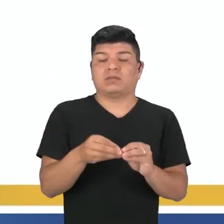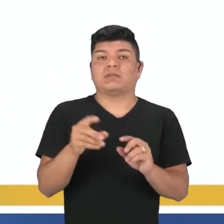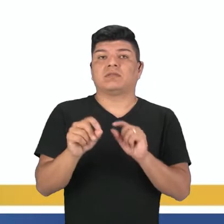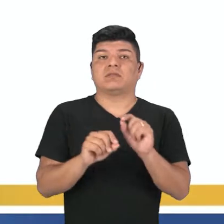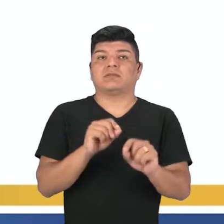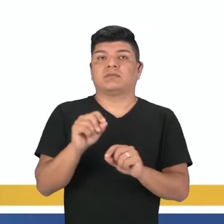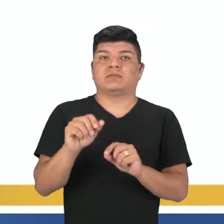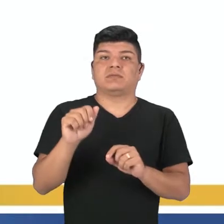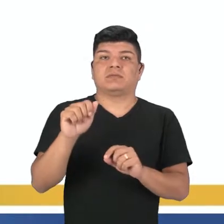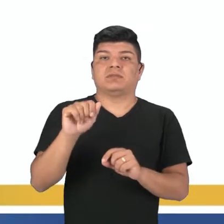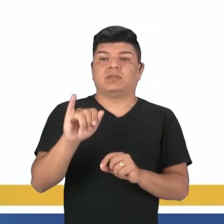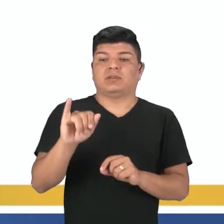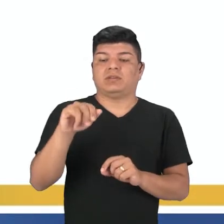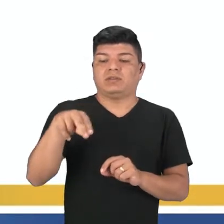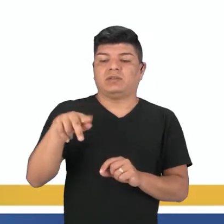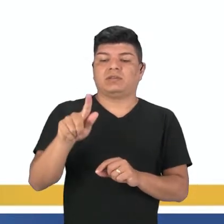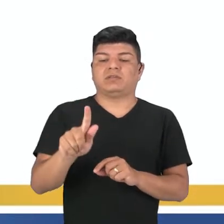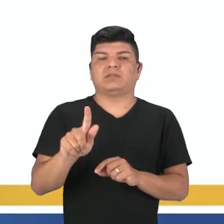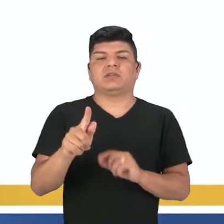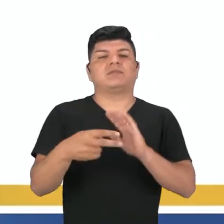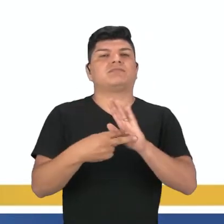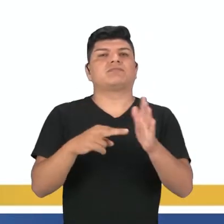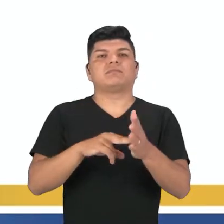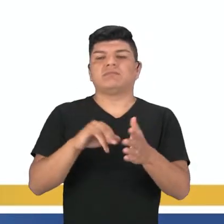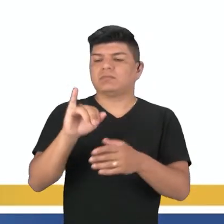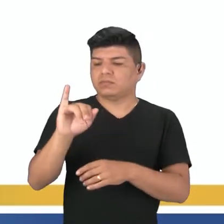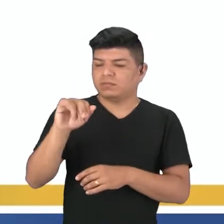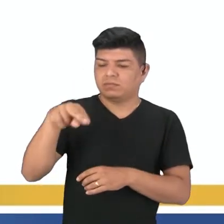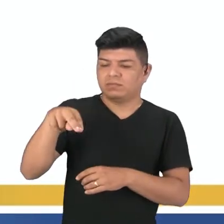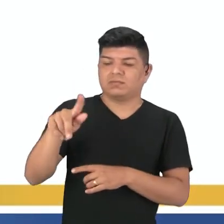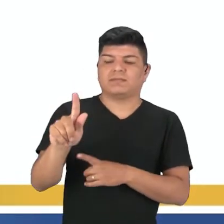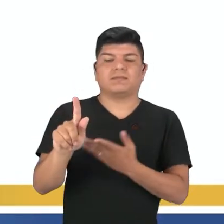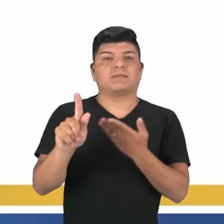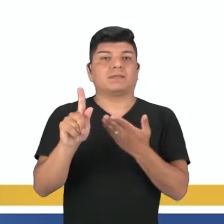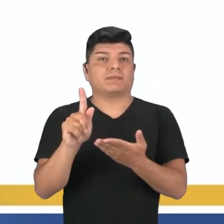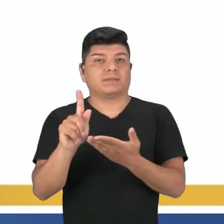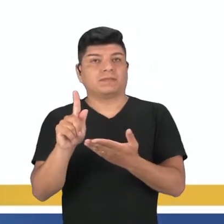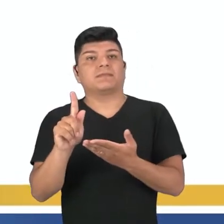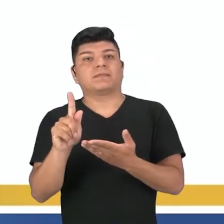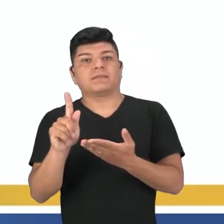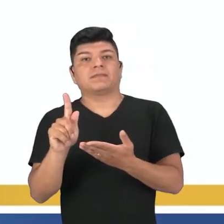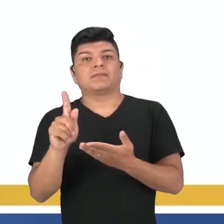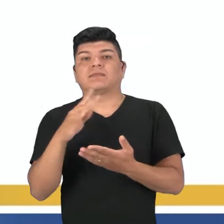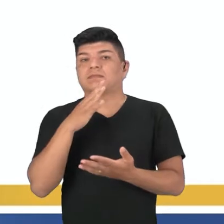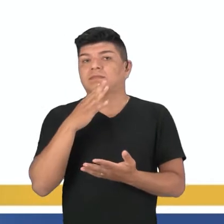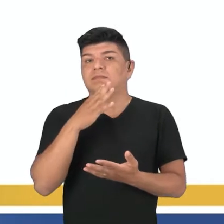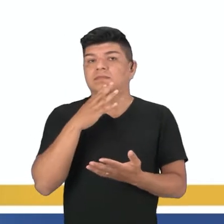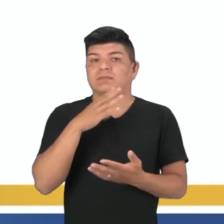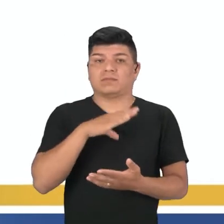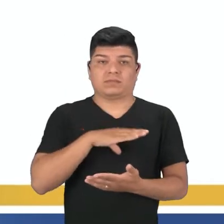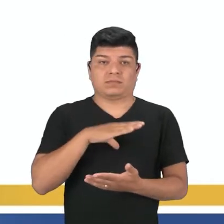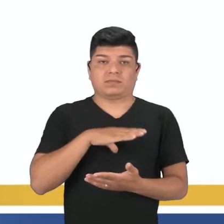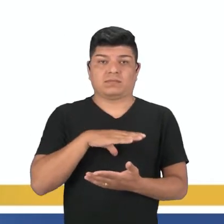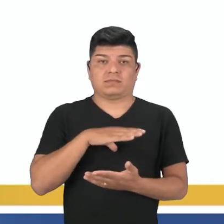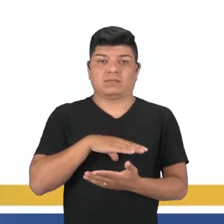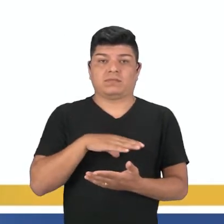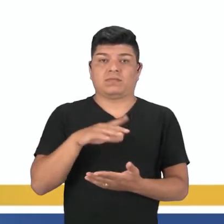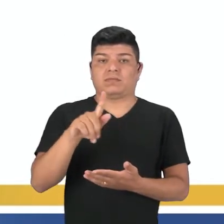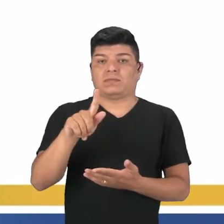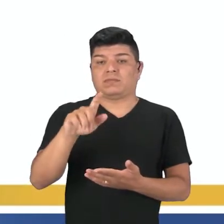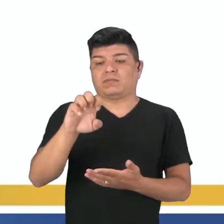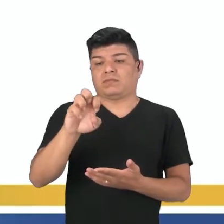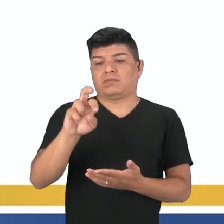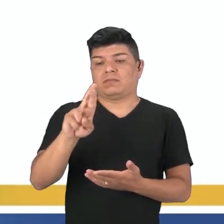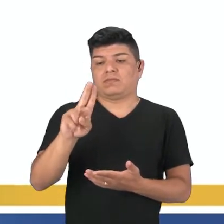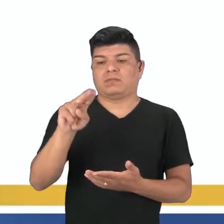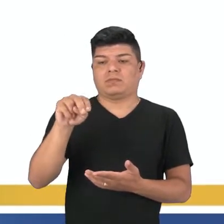um ing no finalzinho dela. O que é esse ing? Esse ing é o que nós conhecemos no português como gerúndio.